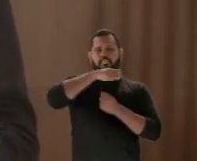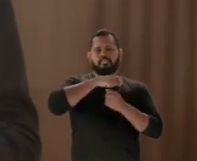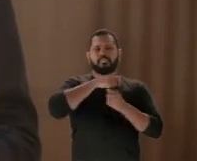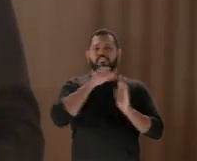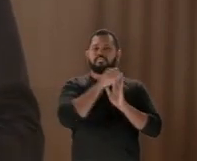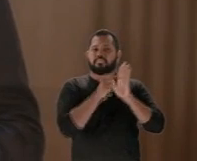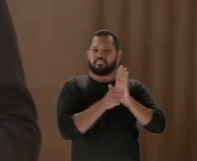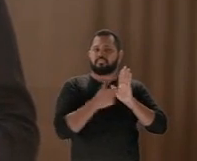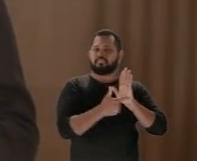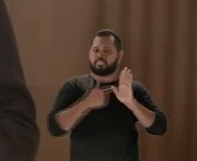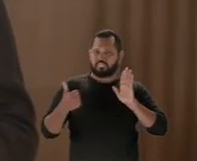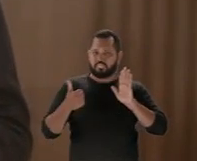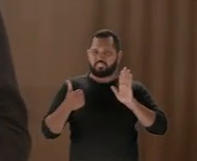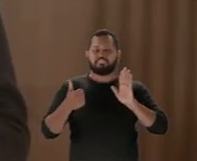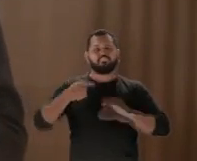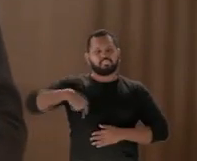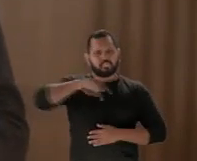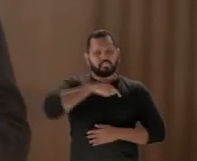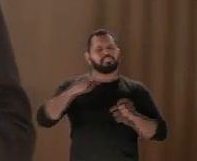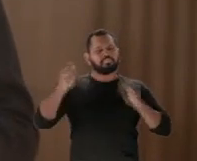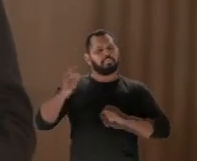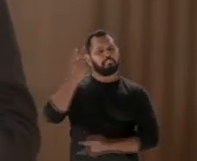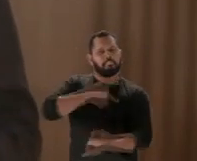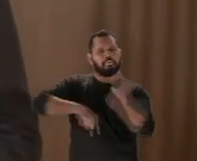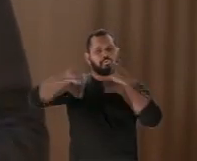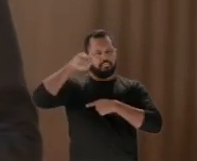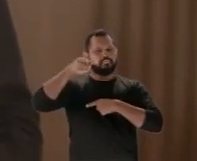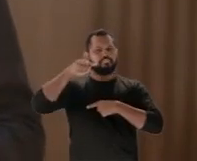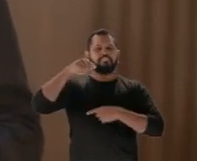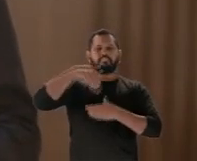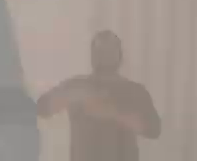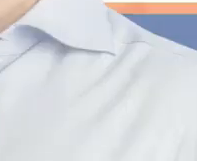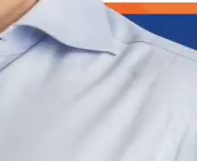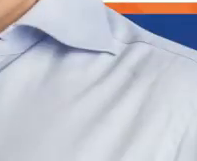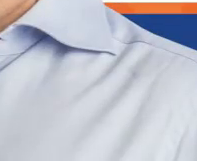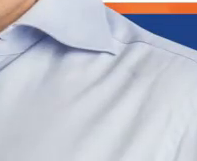economia do século XXI. Vamos realizar essa grande transformação.